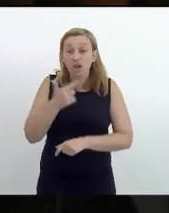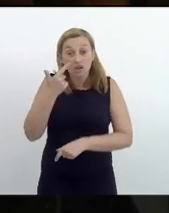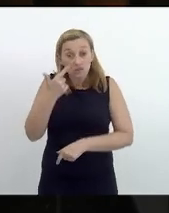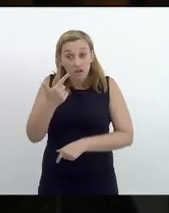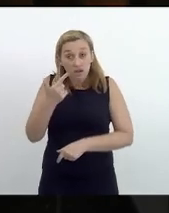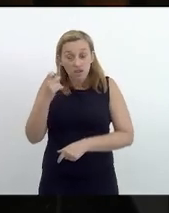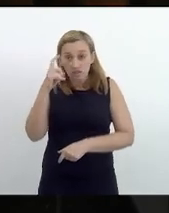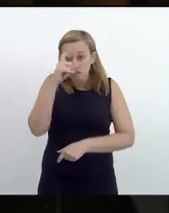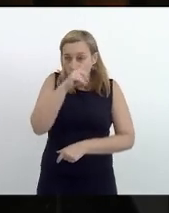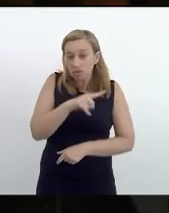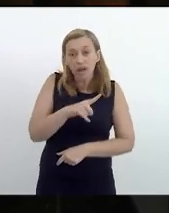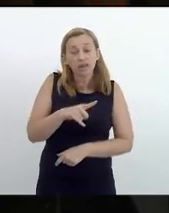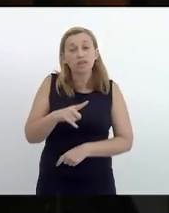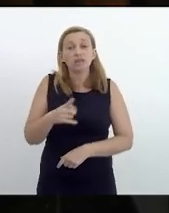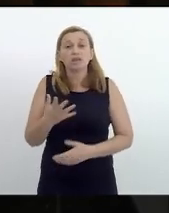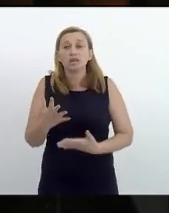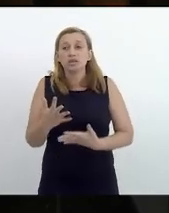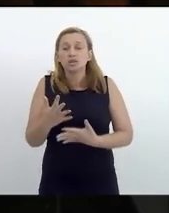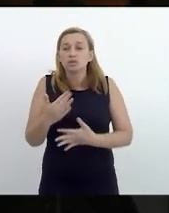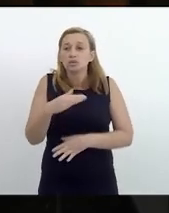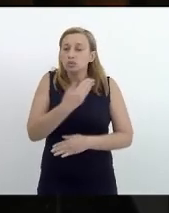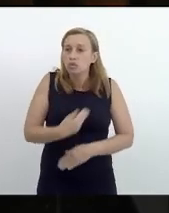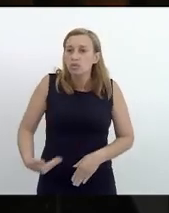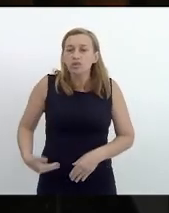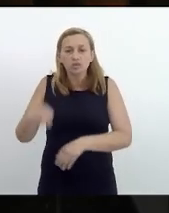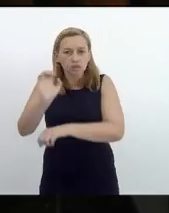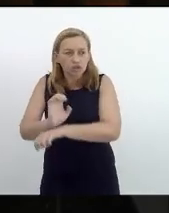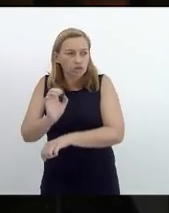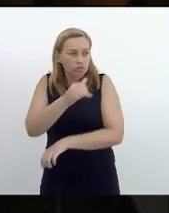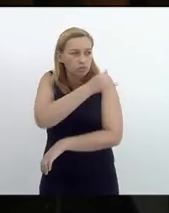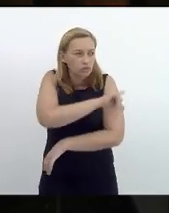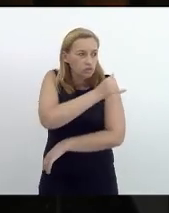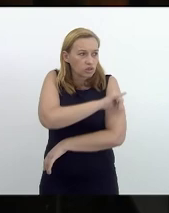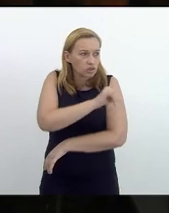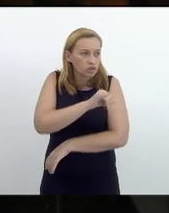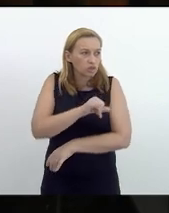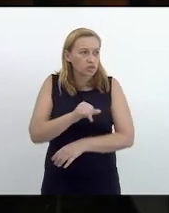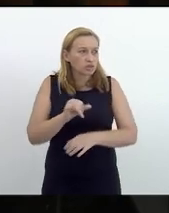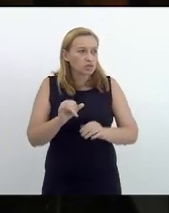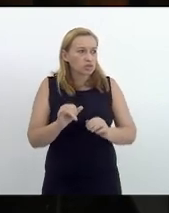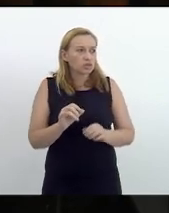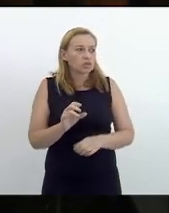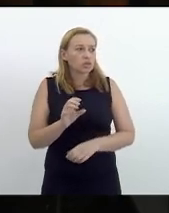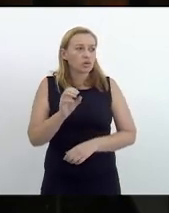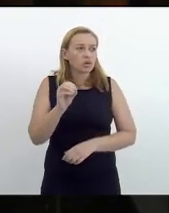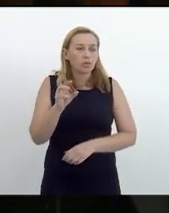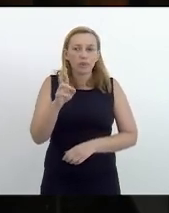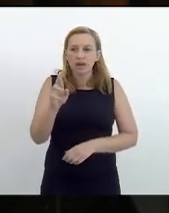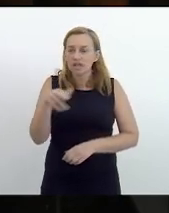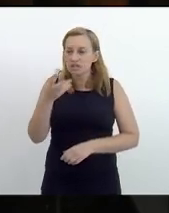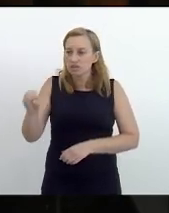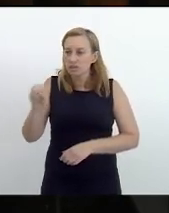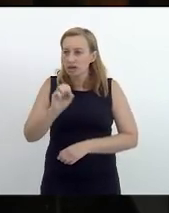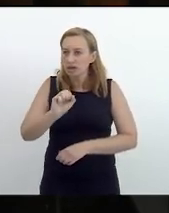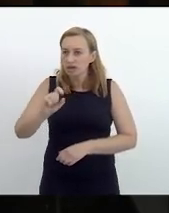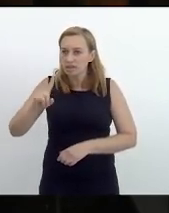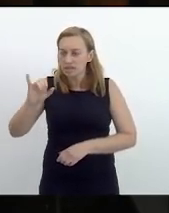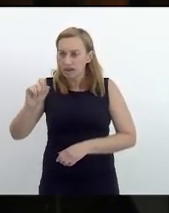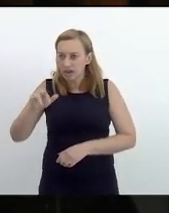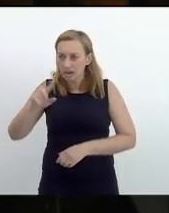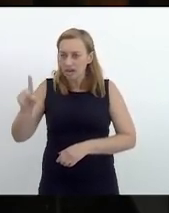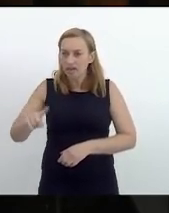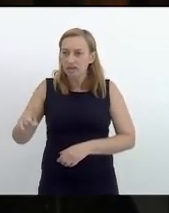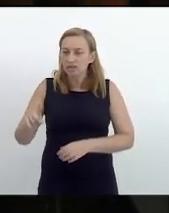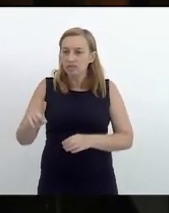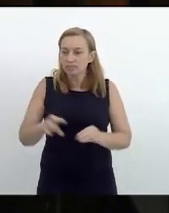patente e patética do governo do estado do Rio de Janeiro de operacionalizar esse mecanismo de transferência de renda que